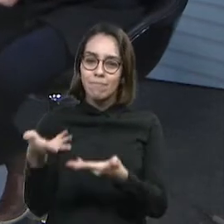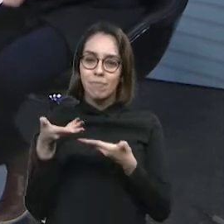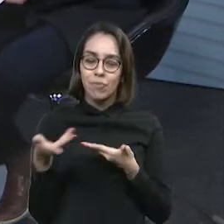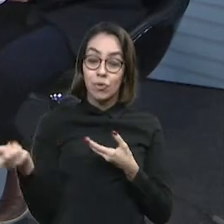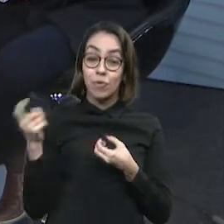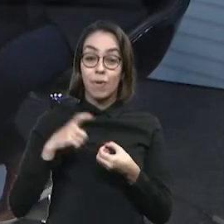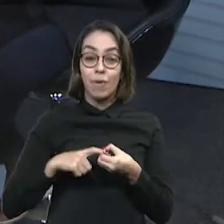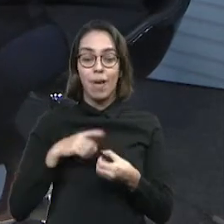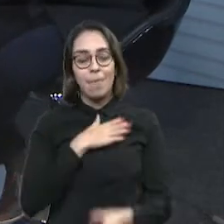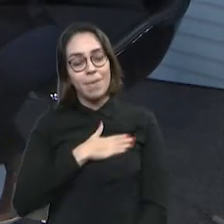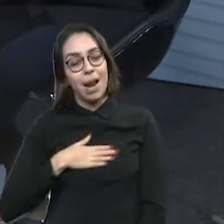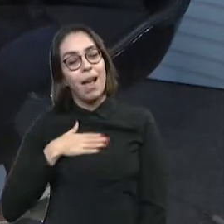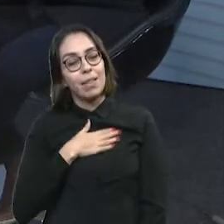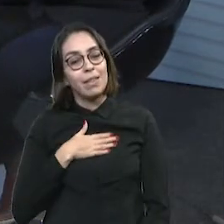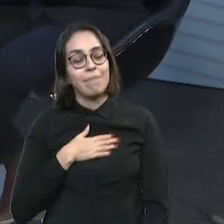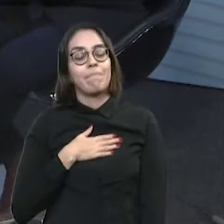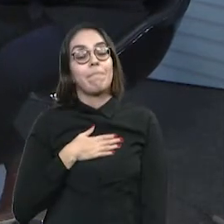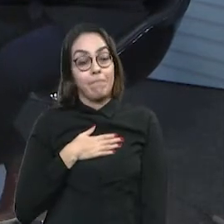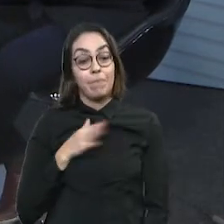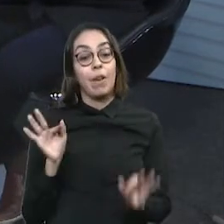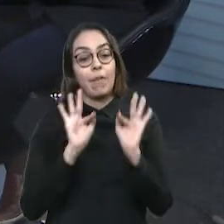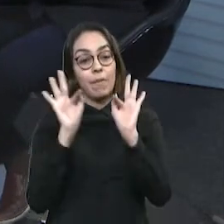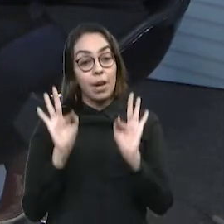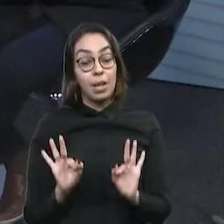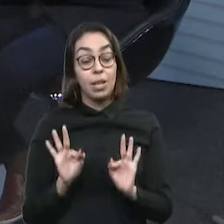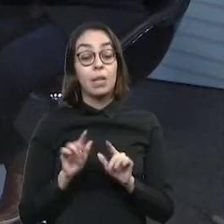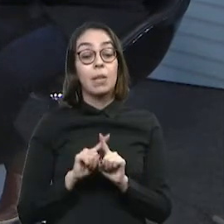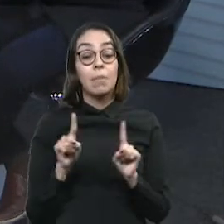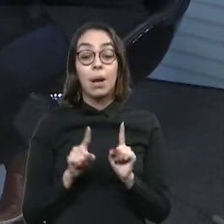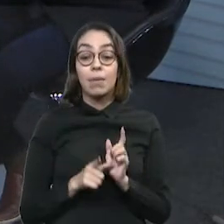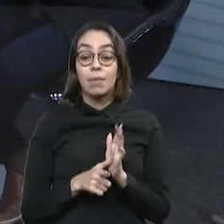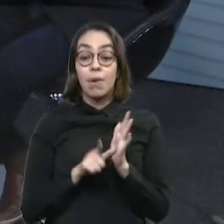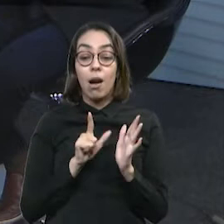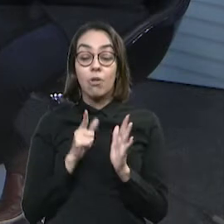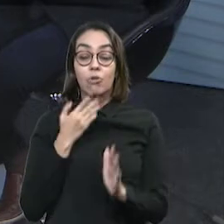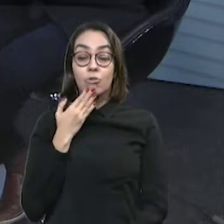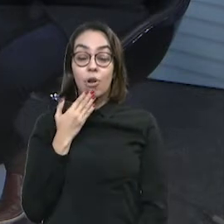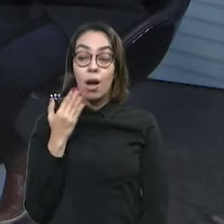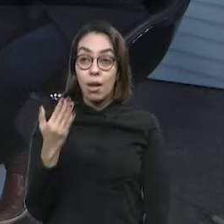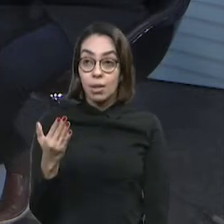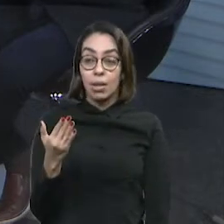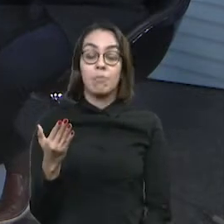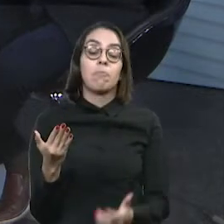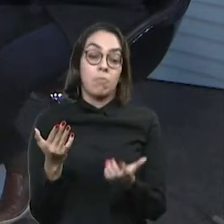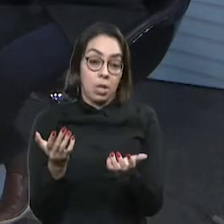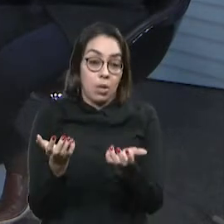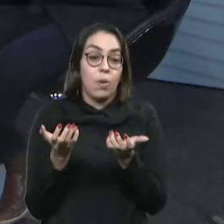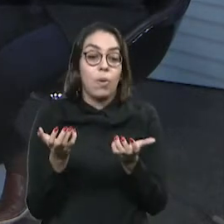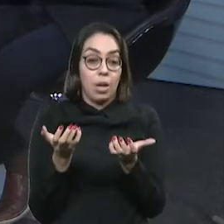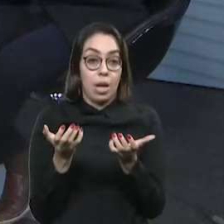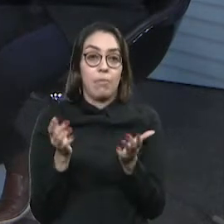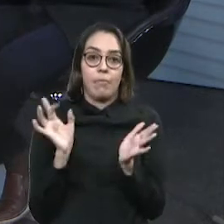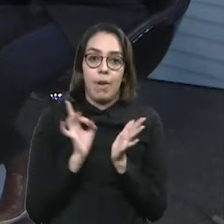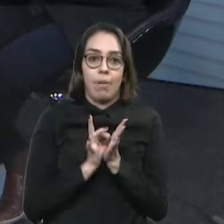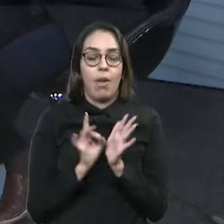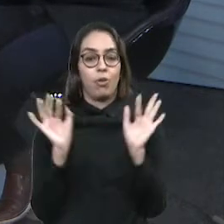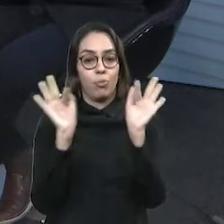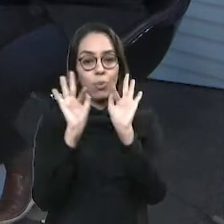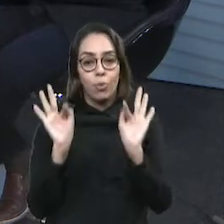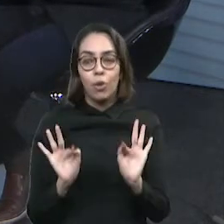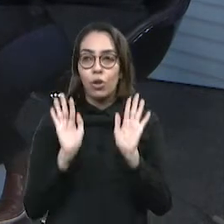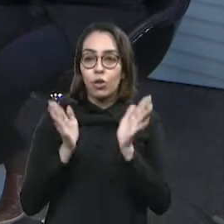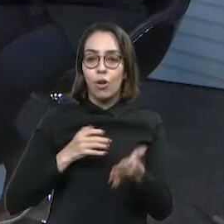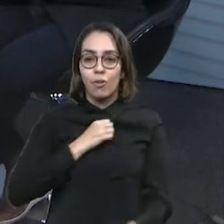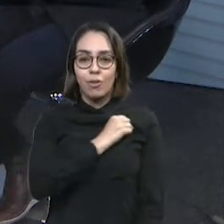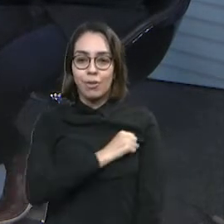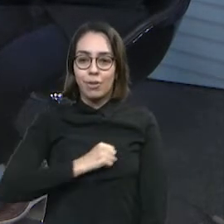Questão de Ordem. A satisfação é toda nossa. Nós é que agradecemos a oportunidade. Para nós é uma alegria, estava com saudade